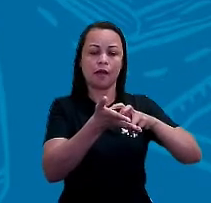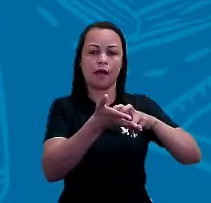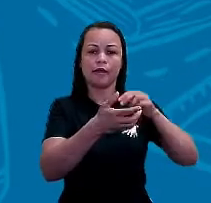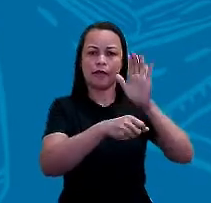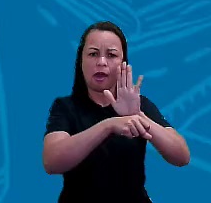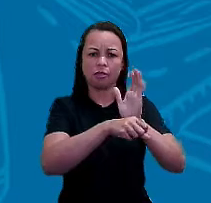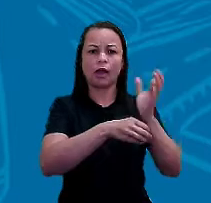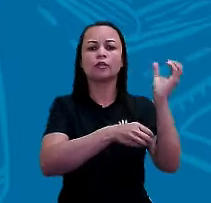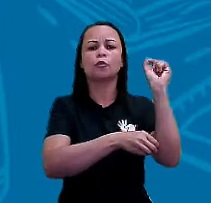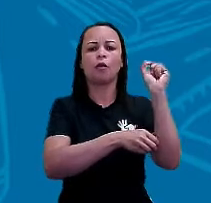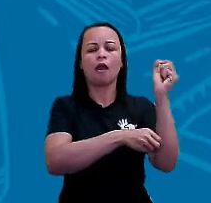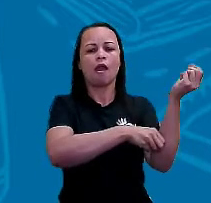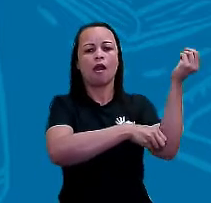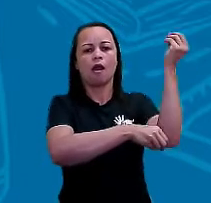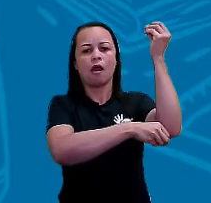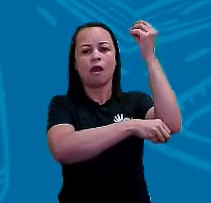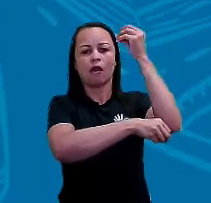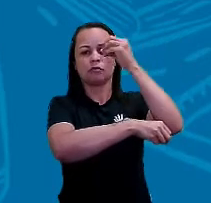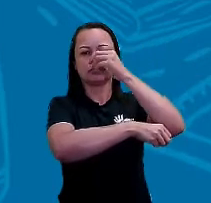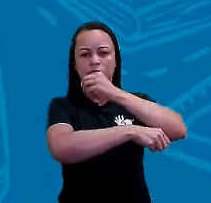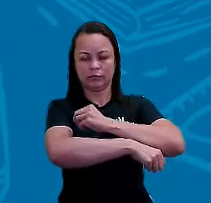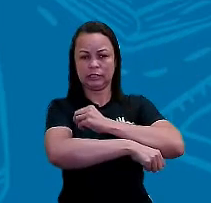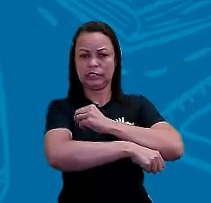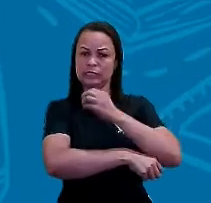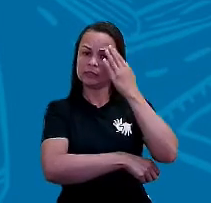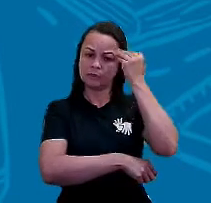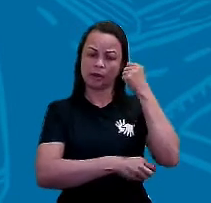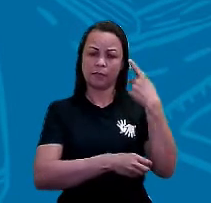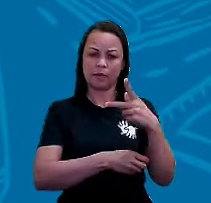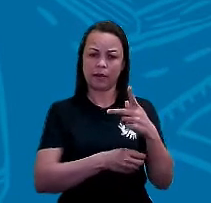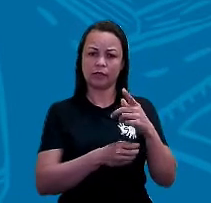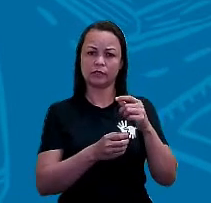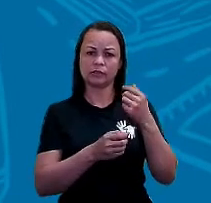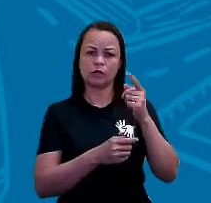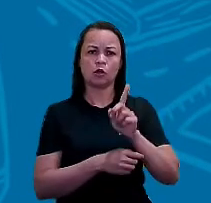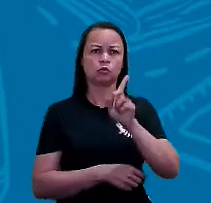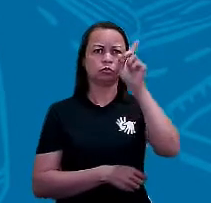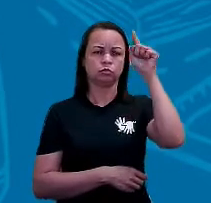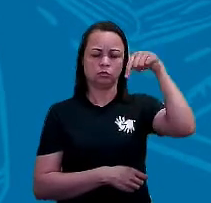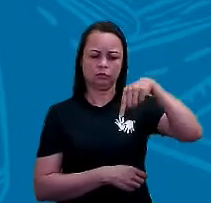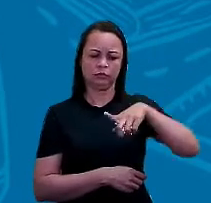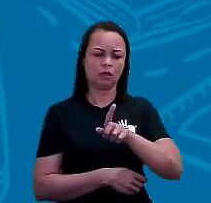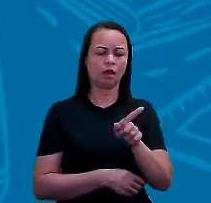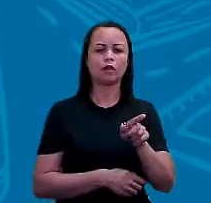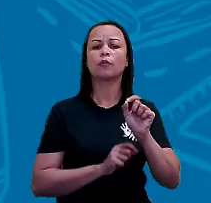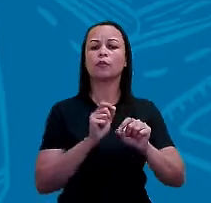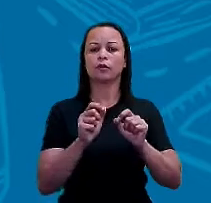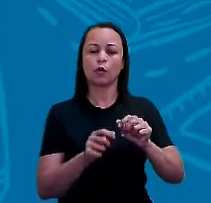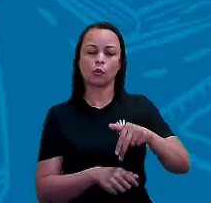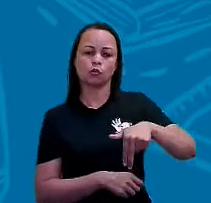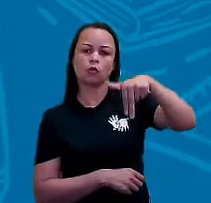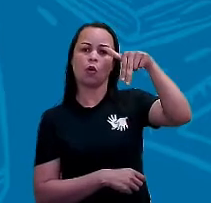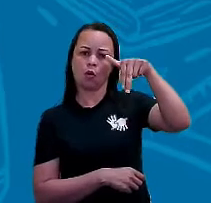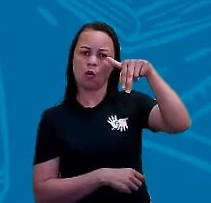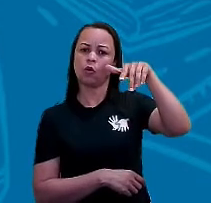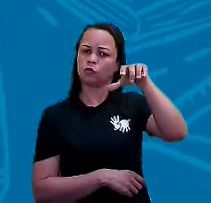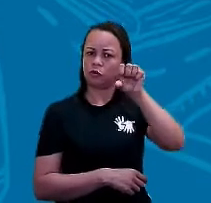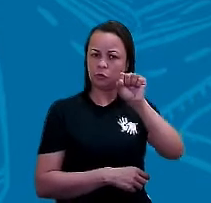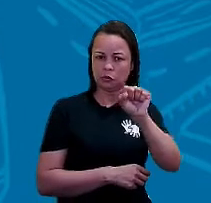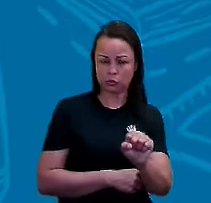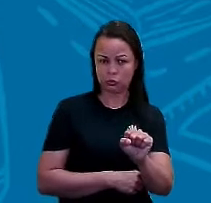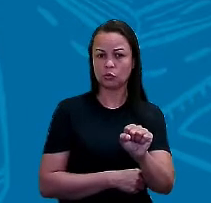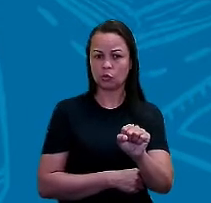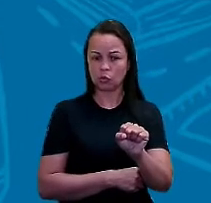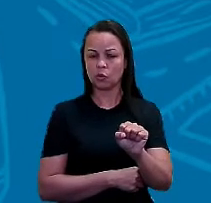consegue, então, identificar, tá certo? As direções, para onde fica o norte, para onde fica o sul,